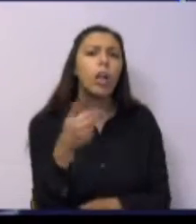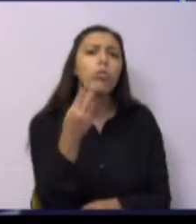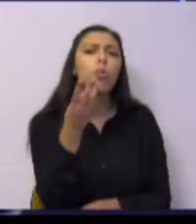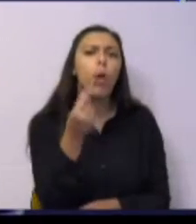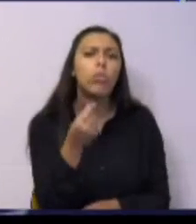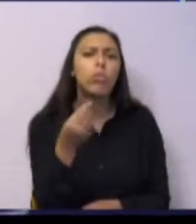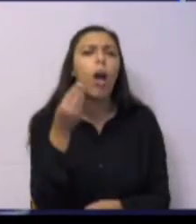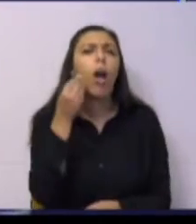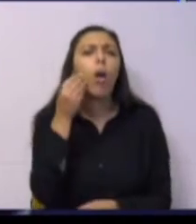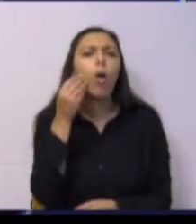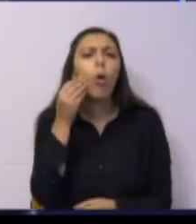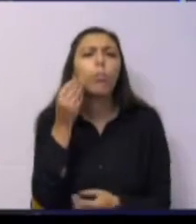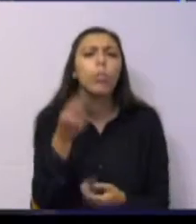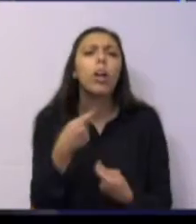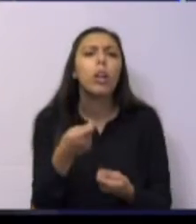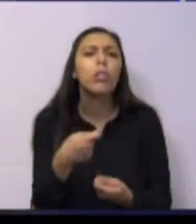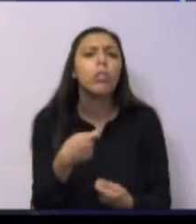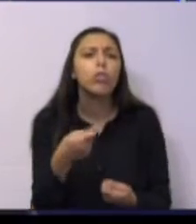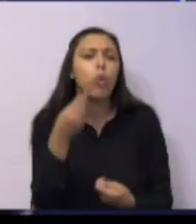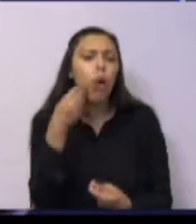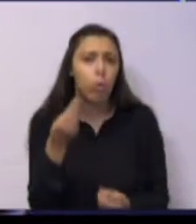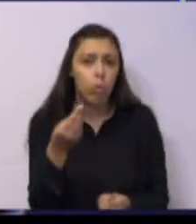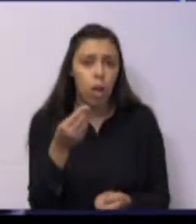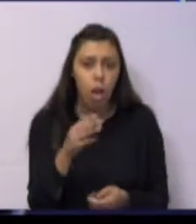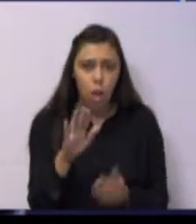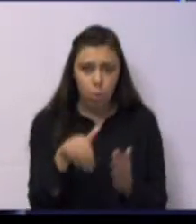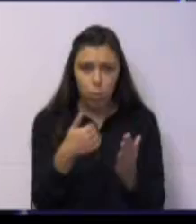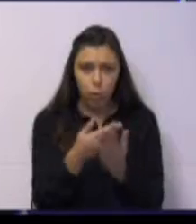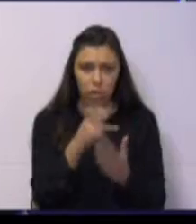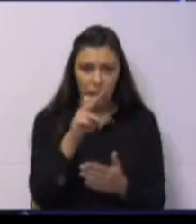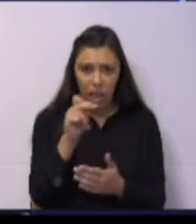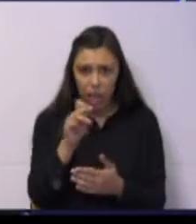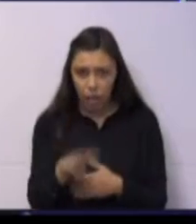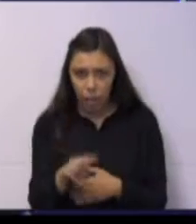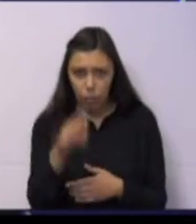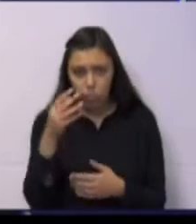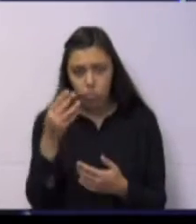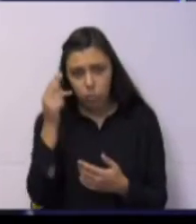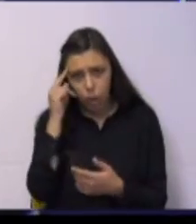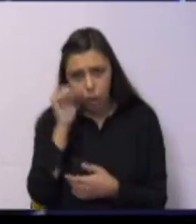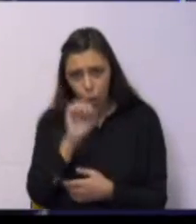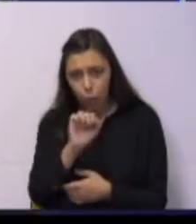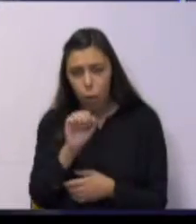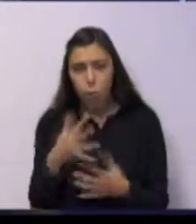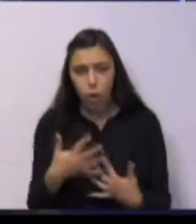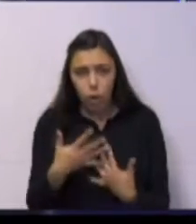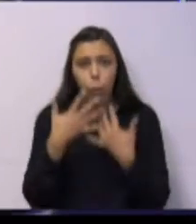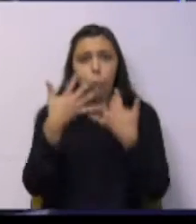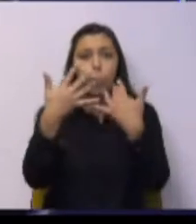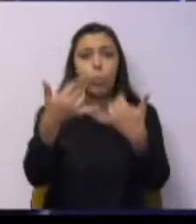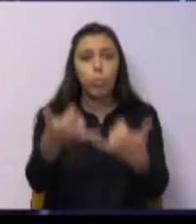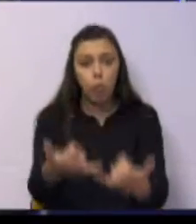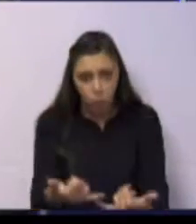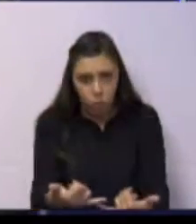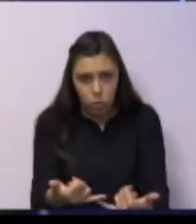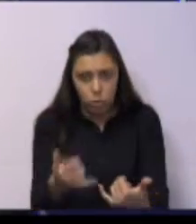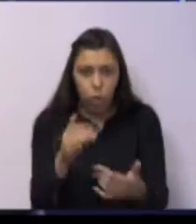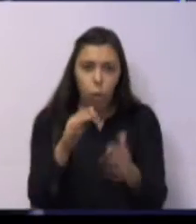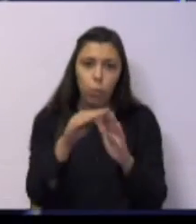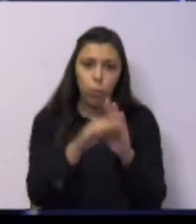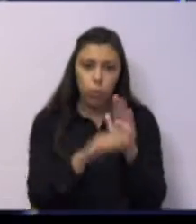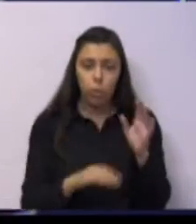A questão, quais são as propostas que a RAM tem para o próximo programa